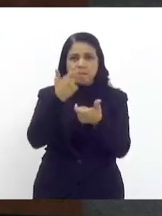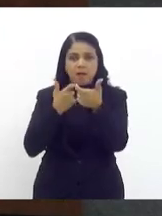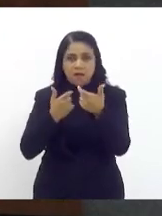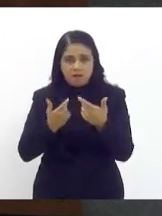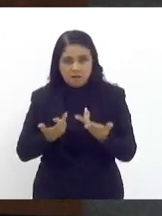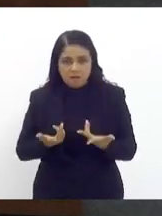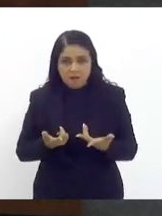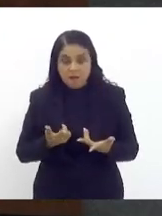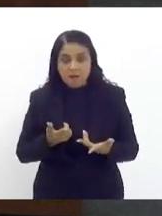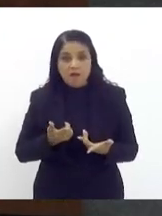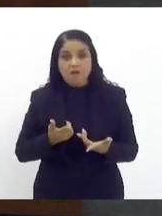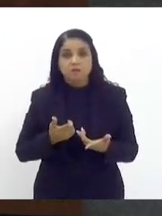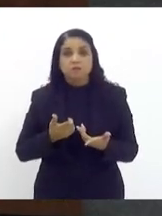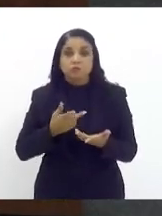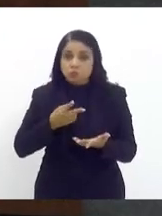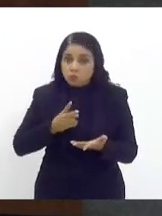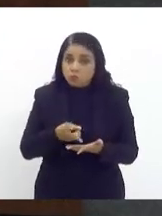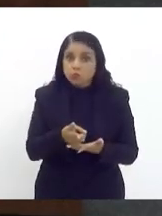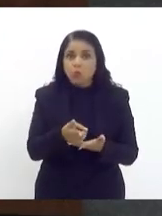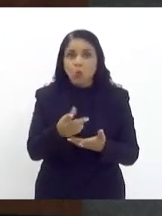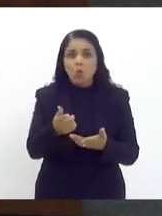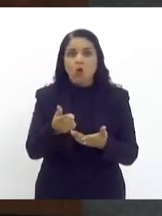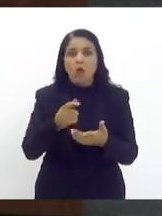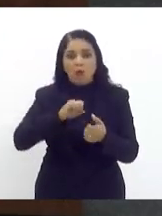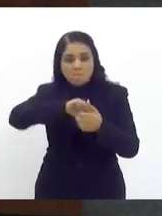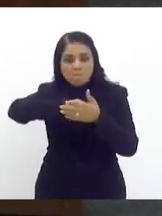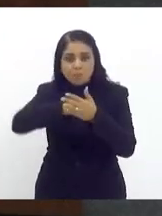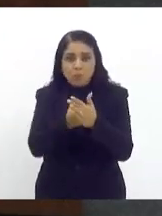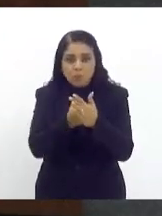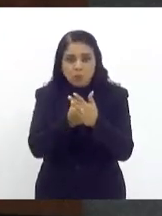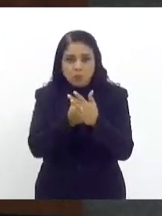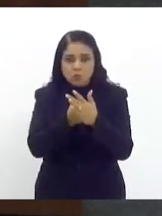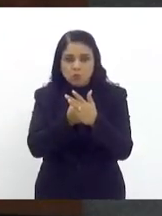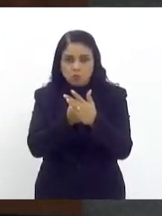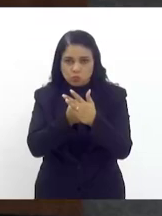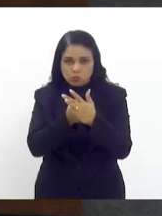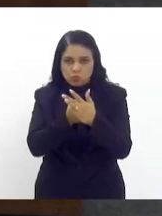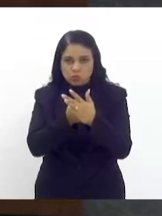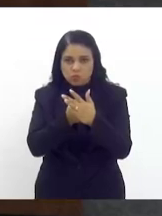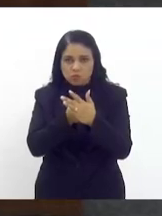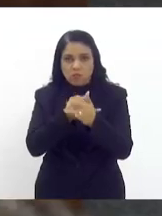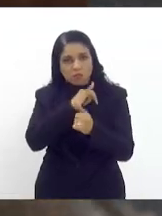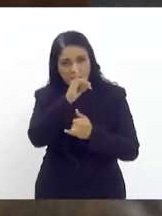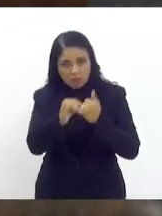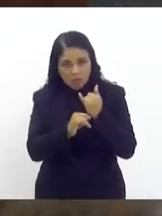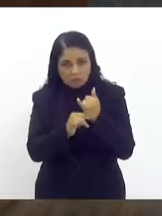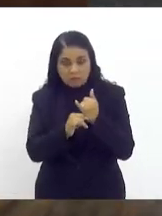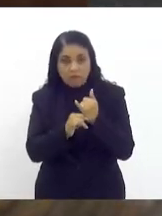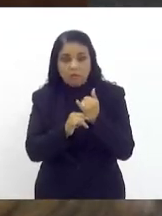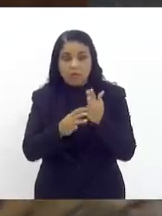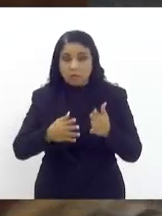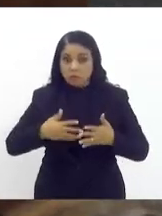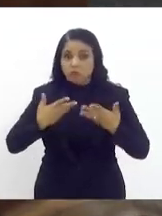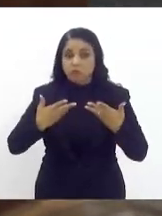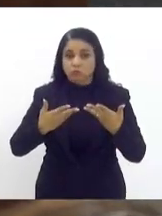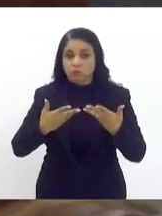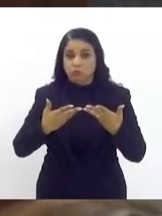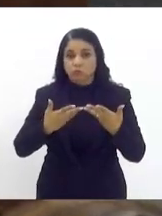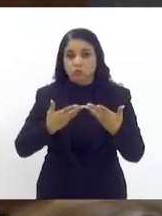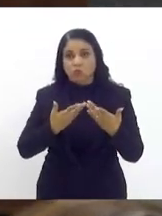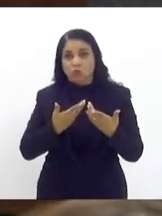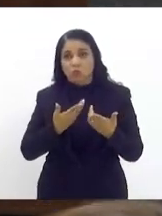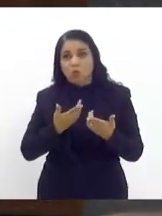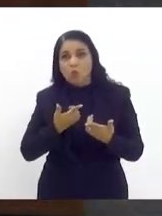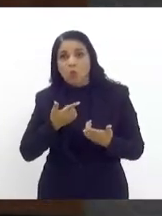continuou, ela foi lá e bloqueou, de repente, de forma assustadora, deputada Marta Rocha, ou de outros